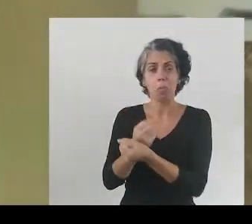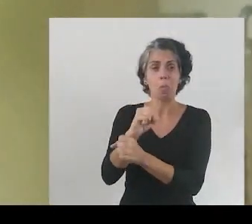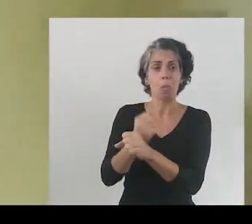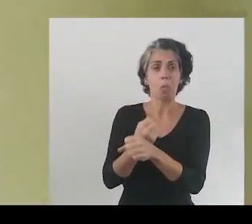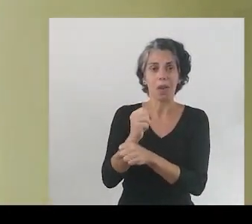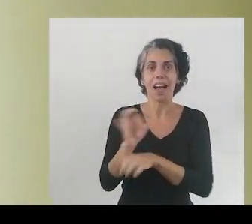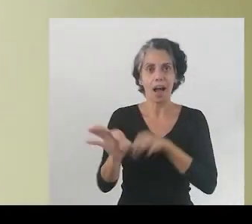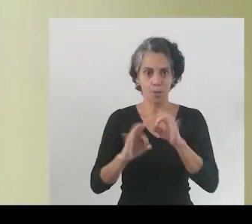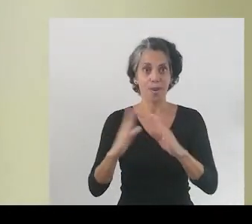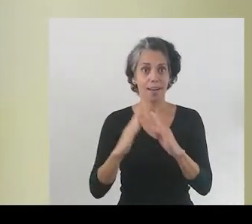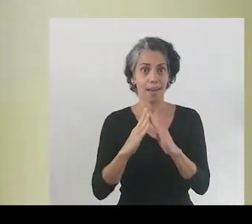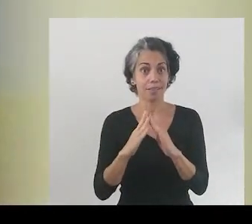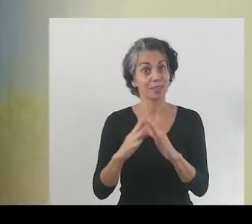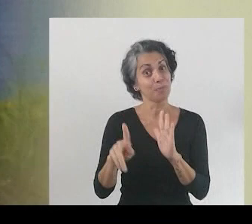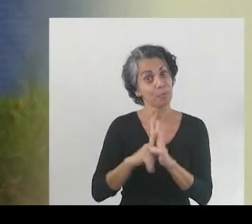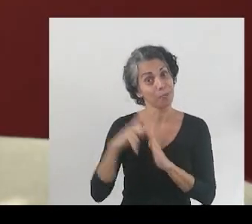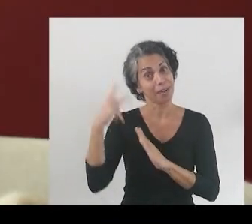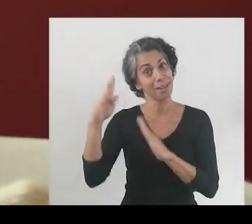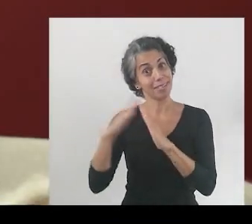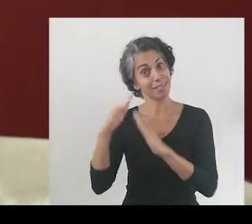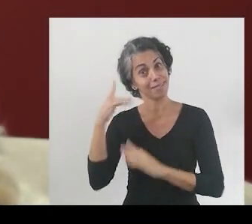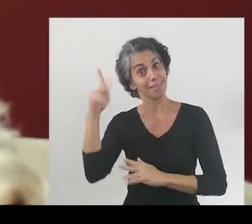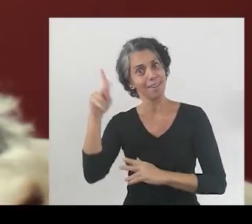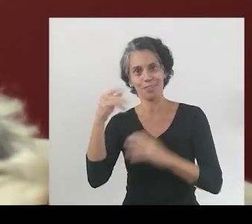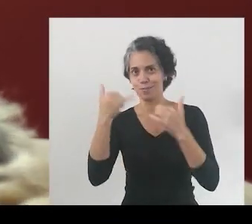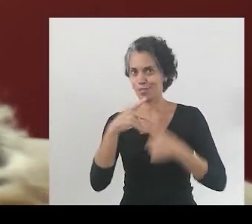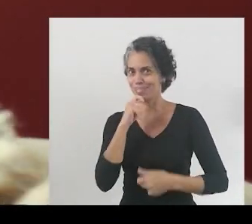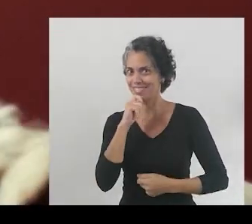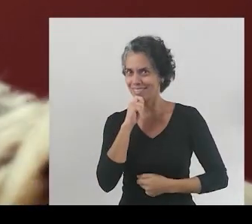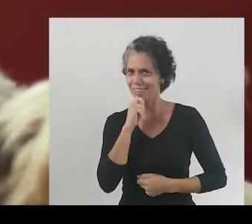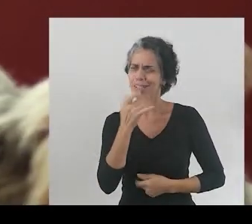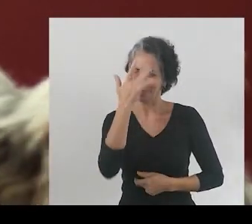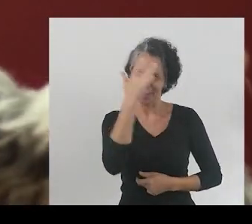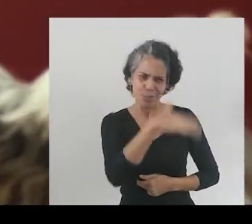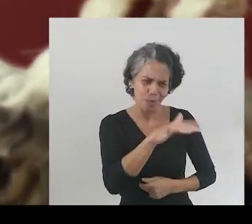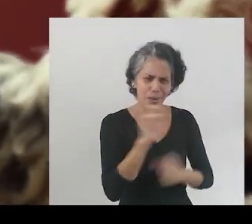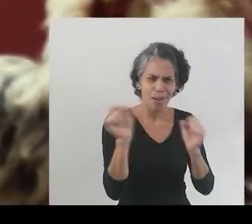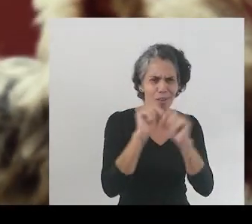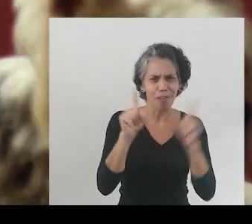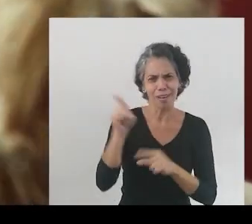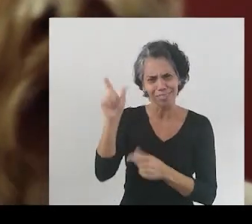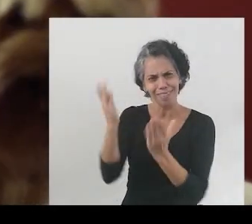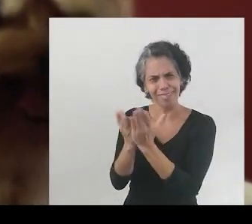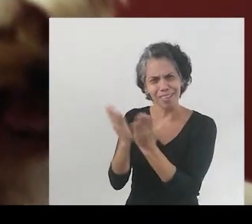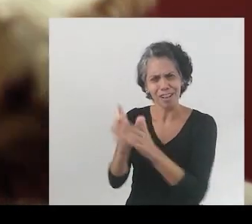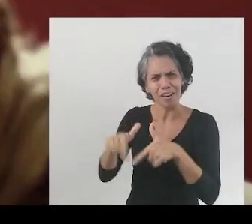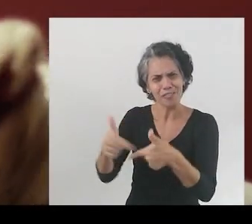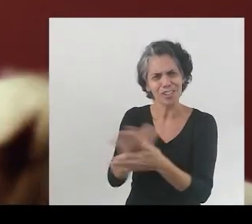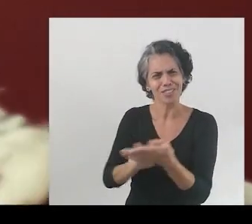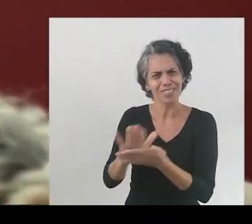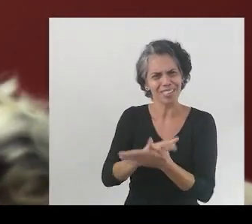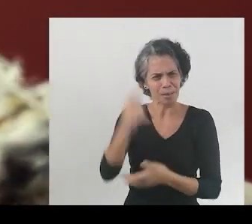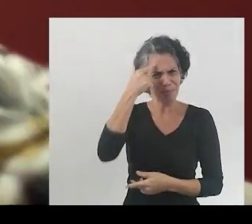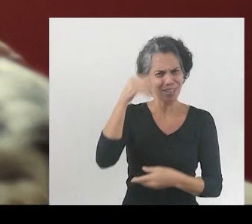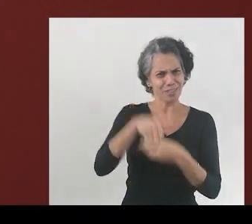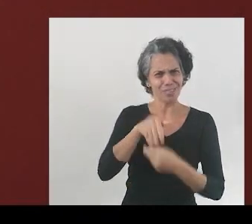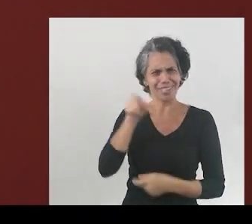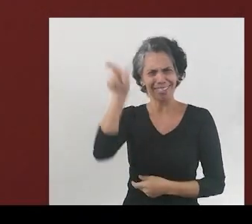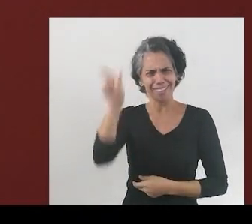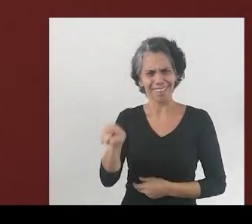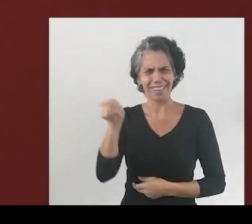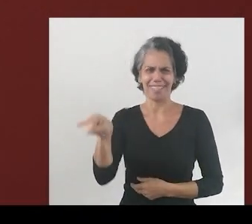transplante, não tem como eu aguardar um exame que pode durar uns dois a três anos para eu conseguir marcar.